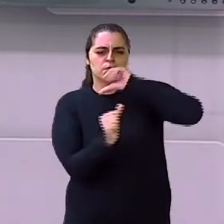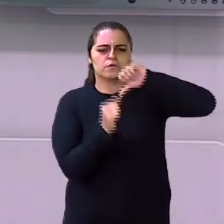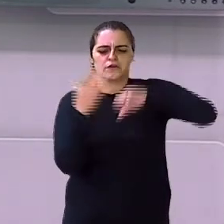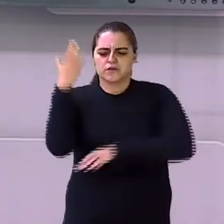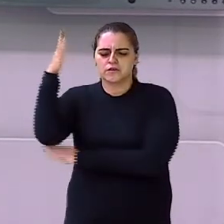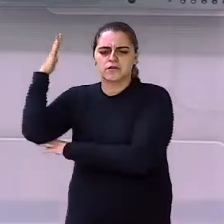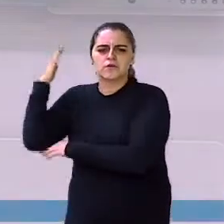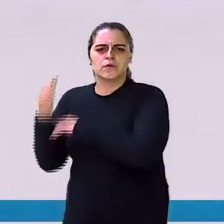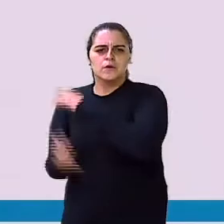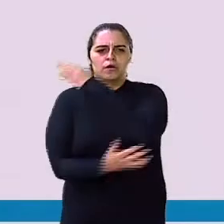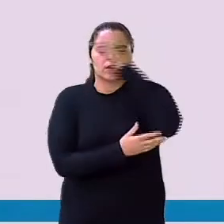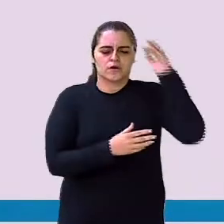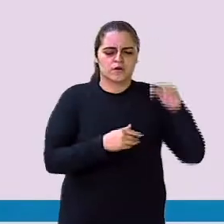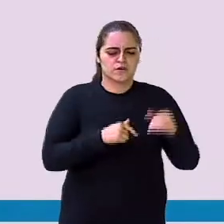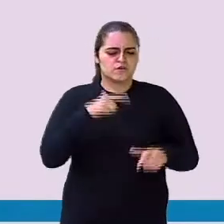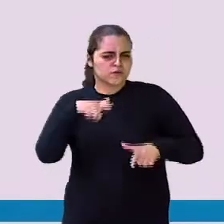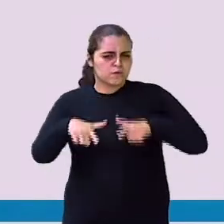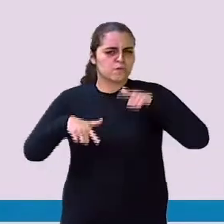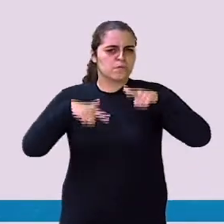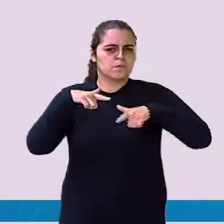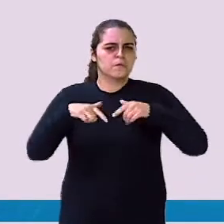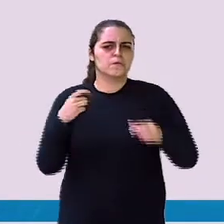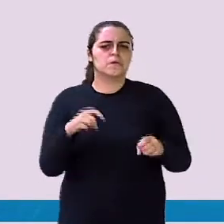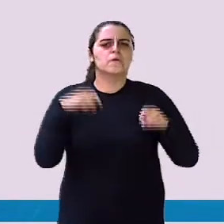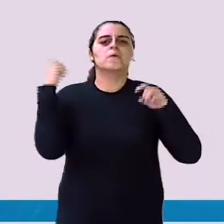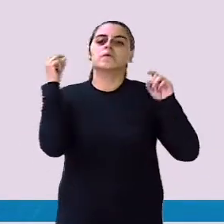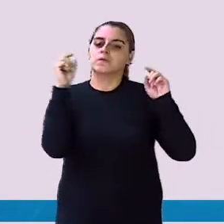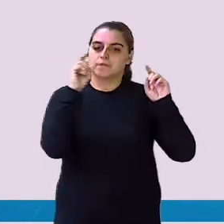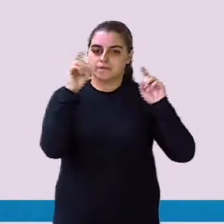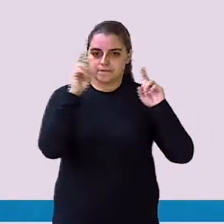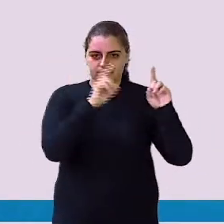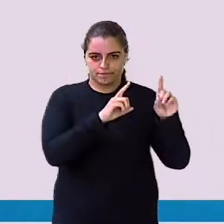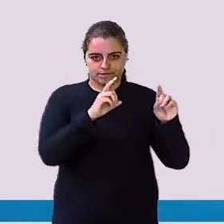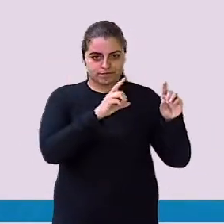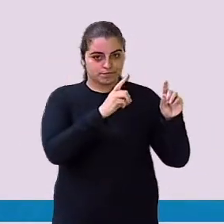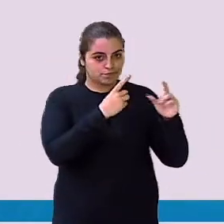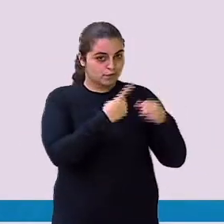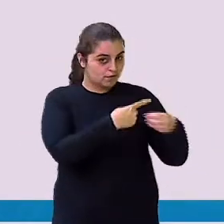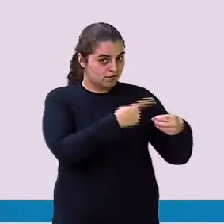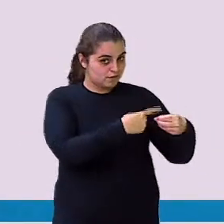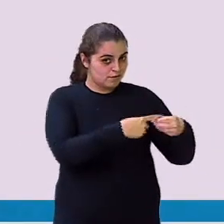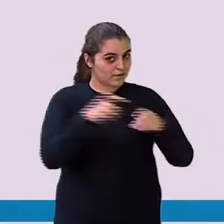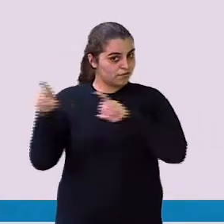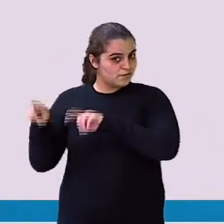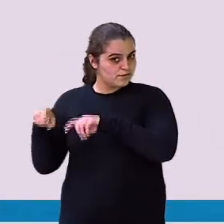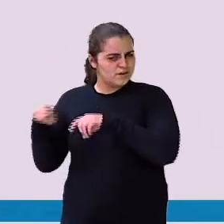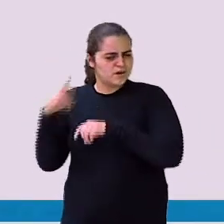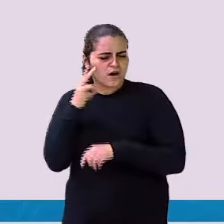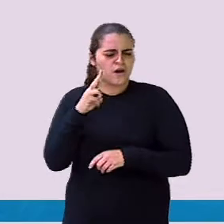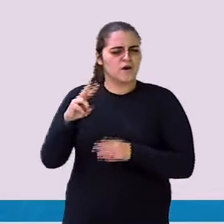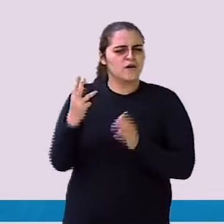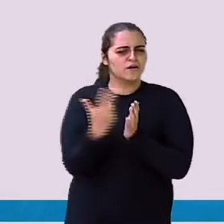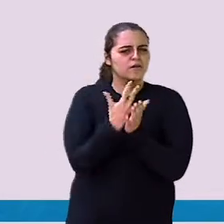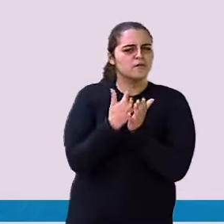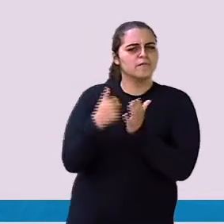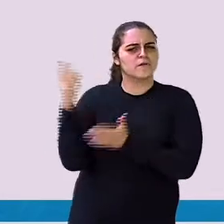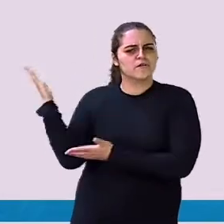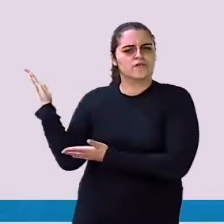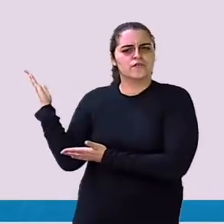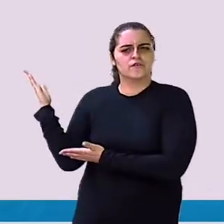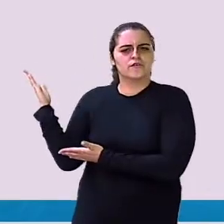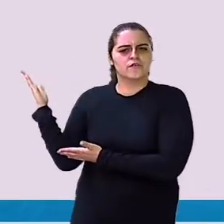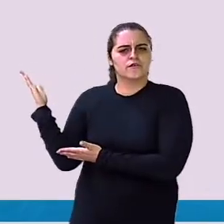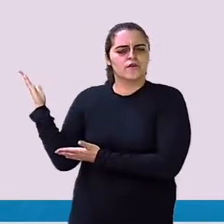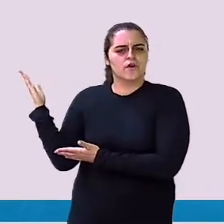ambientais das atividades econômicas do campo e da cidade. Aqui está essa imagem, né? A professora trouxe ela de novo nessa